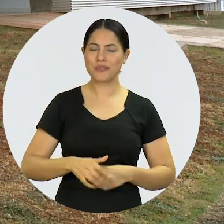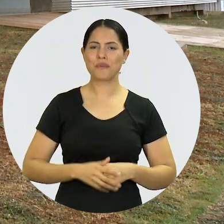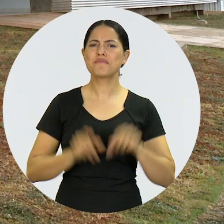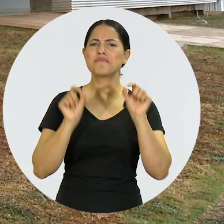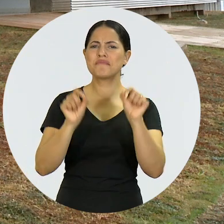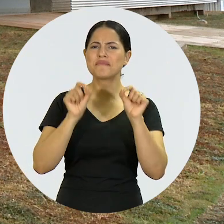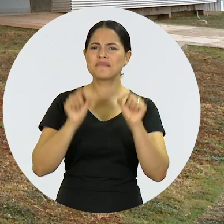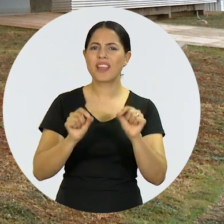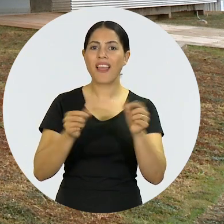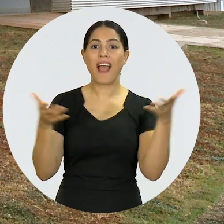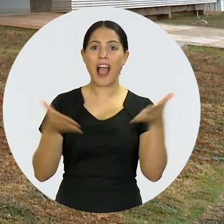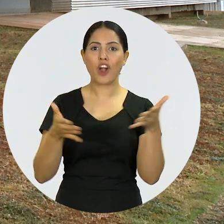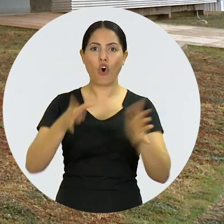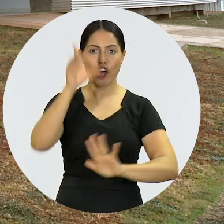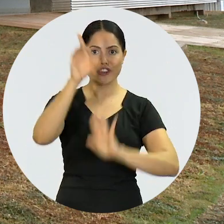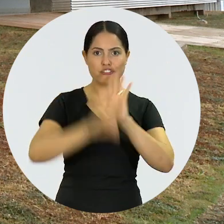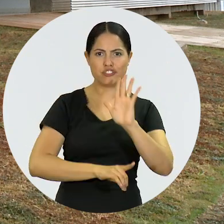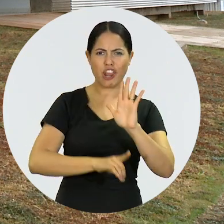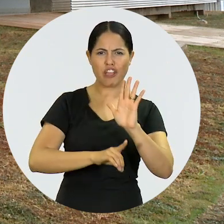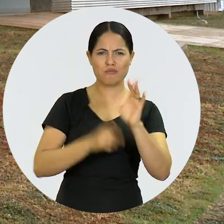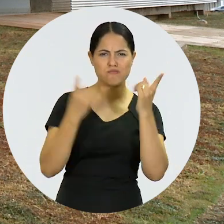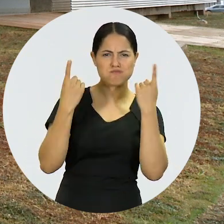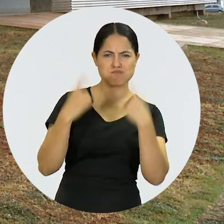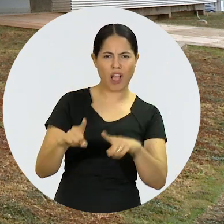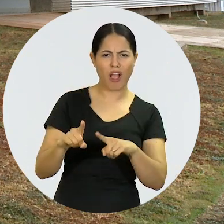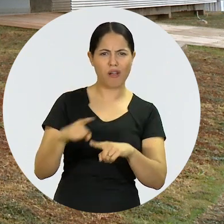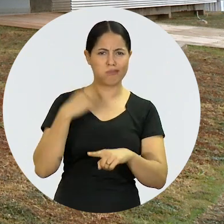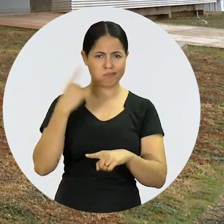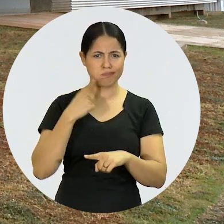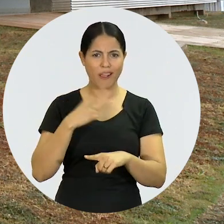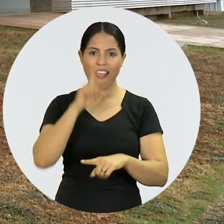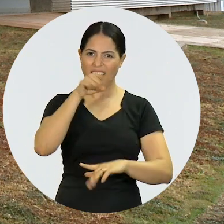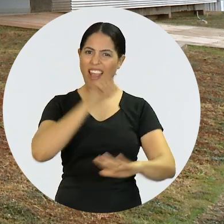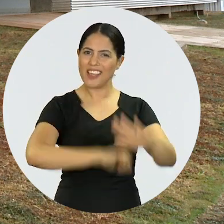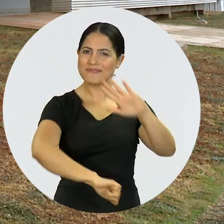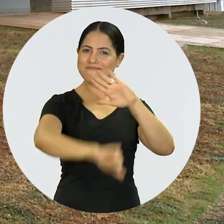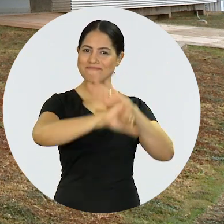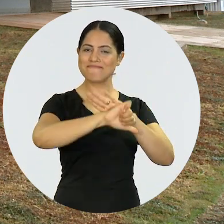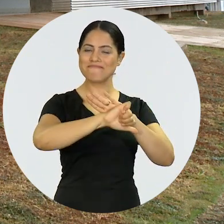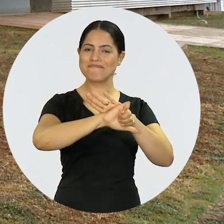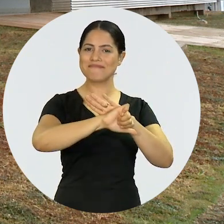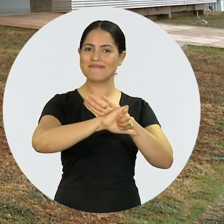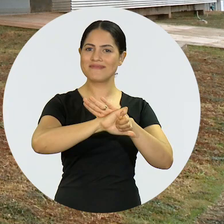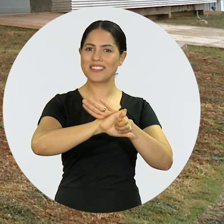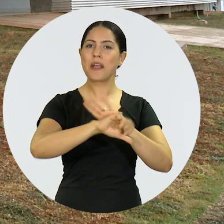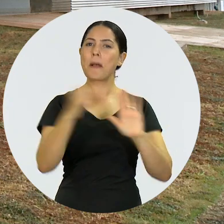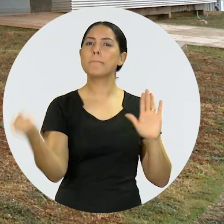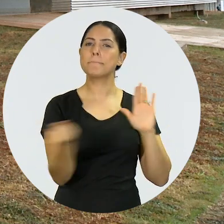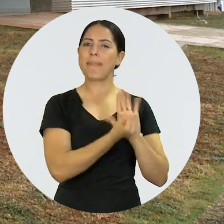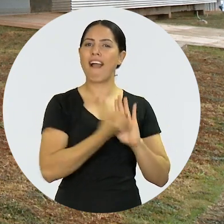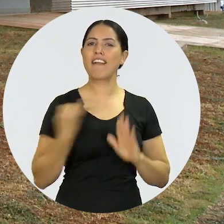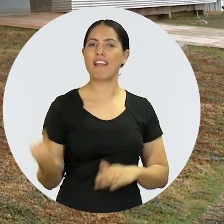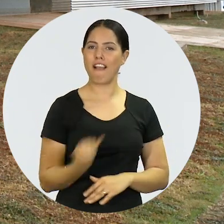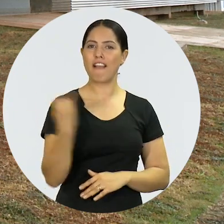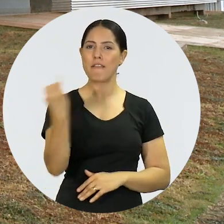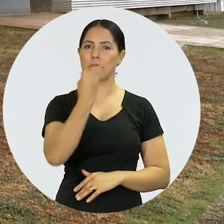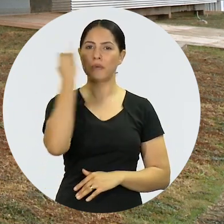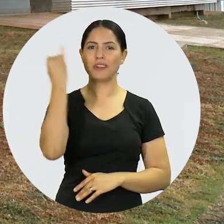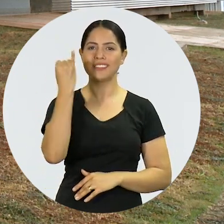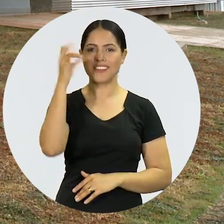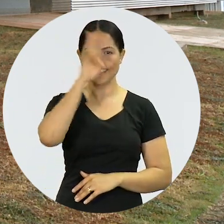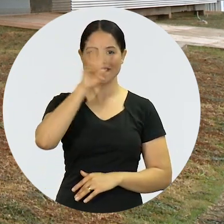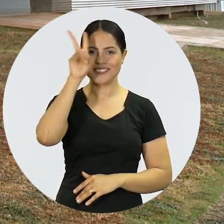mais uma vez. A criminalização da violação das prerrogativas dos advogados e advogadas marca a